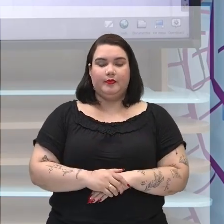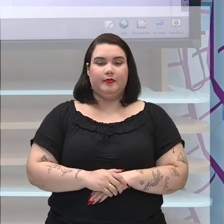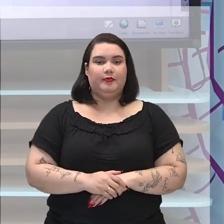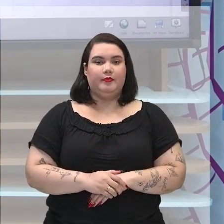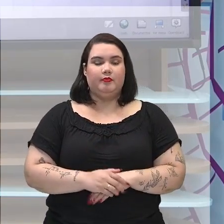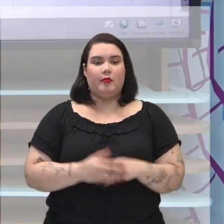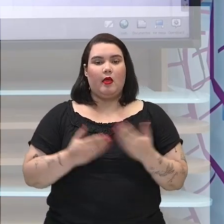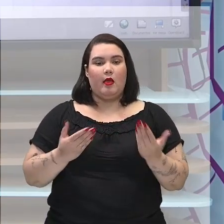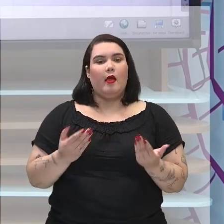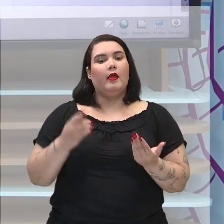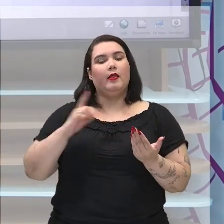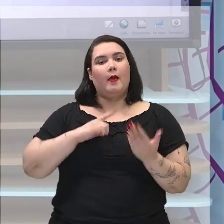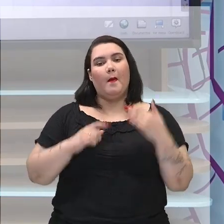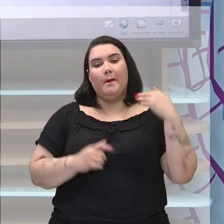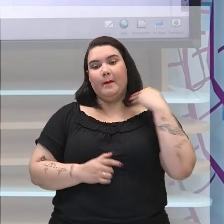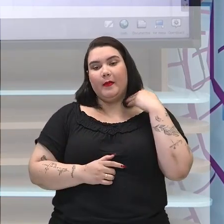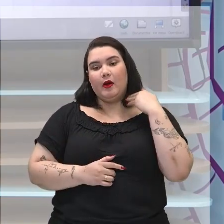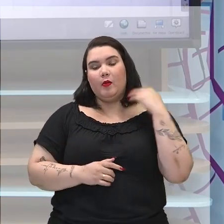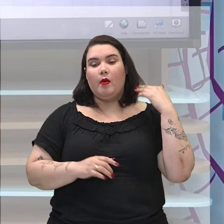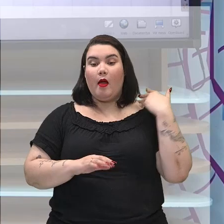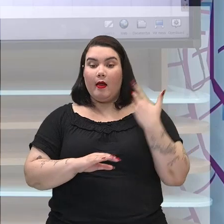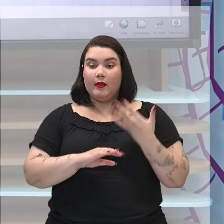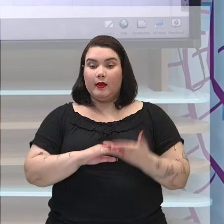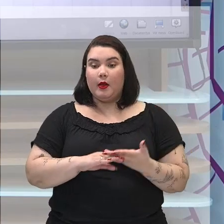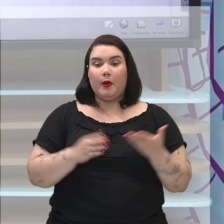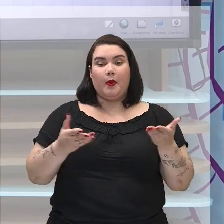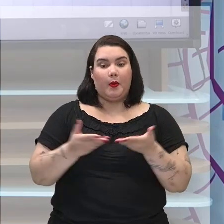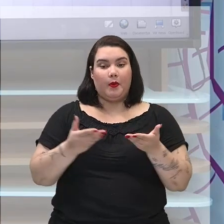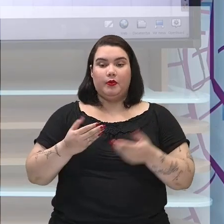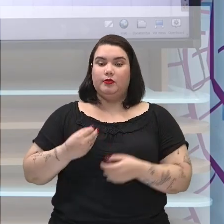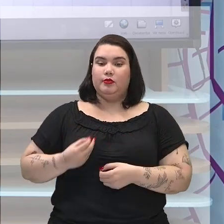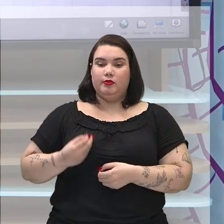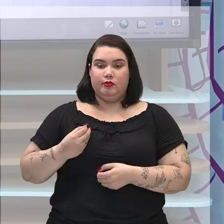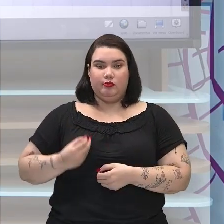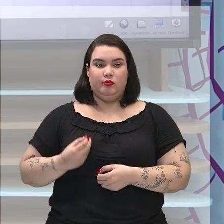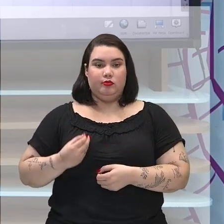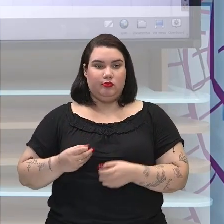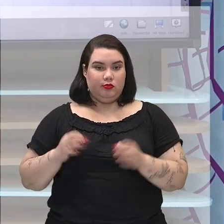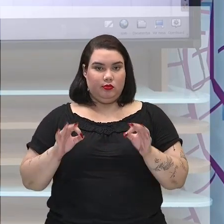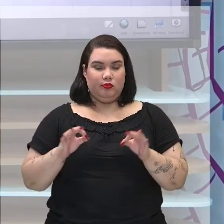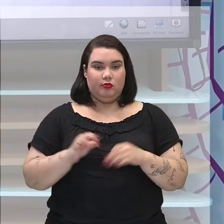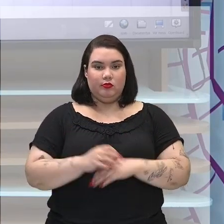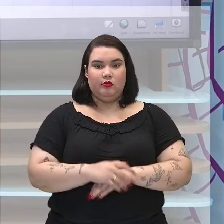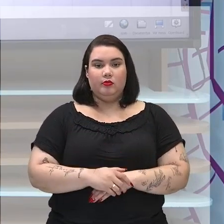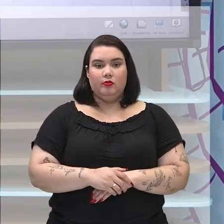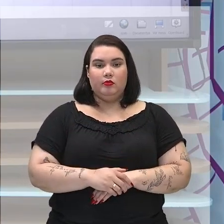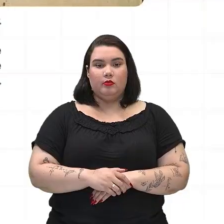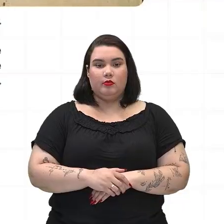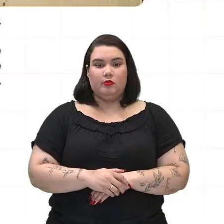Brasil que é um banco que até hoje permanece diante da nossa sociedade.